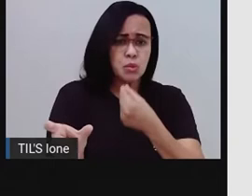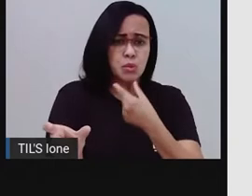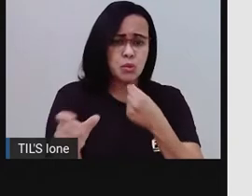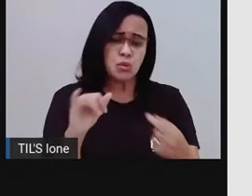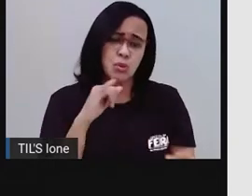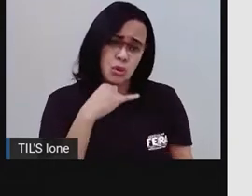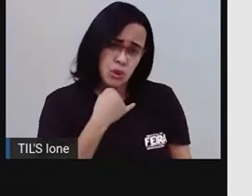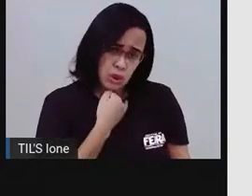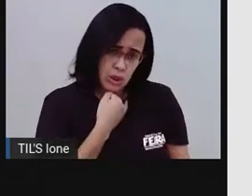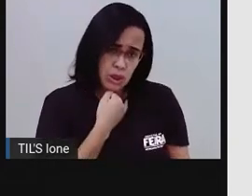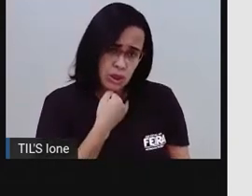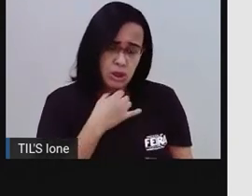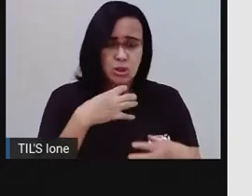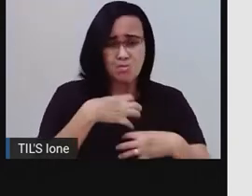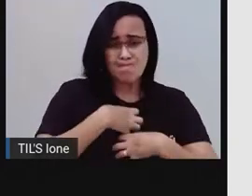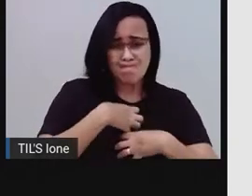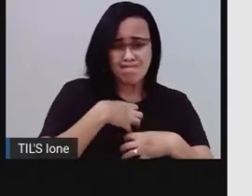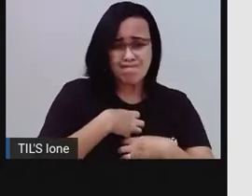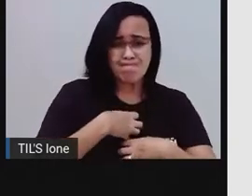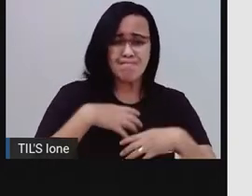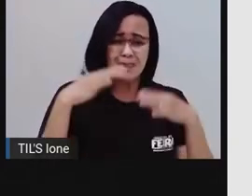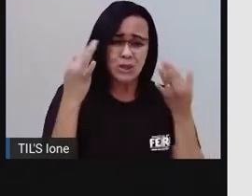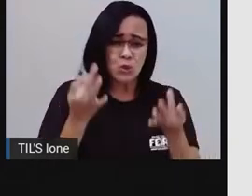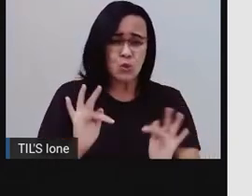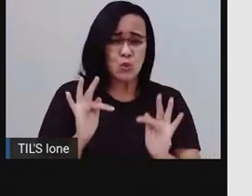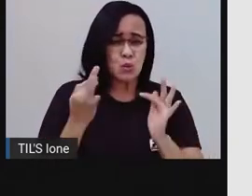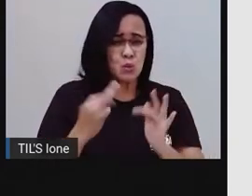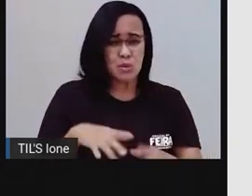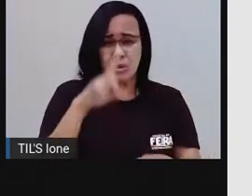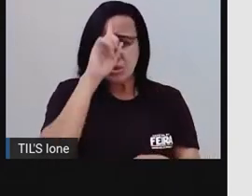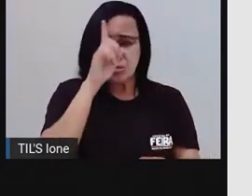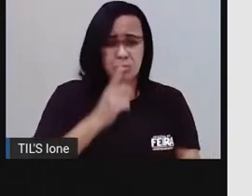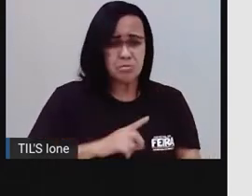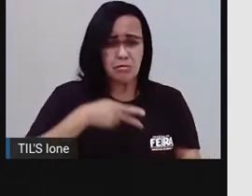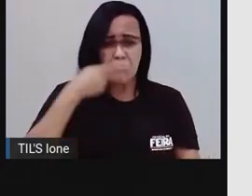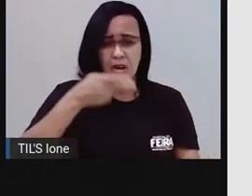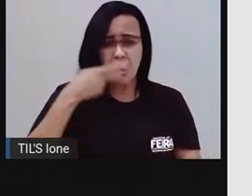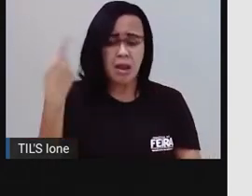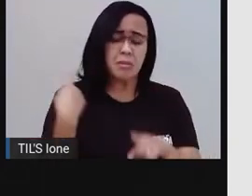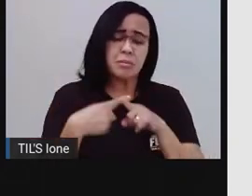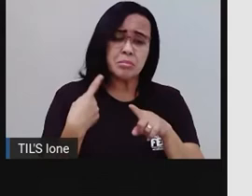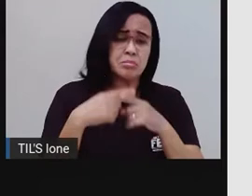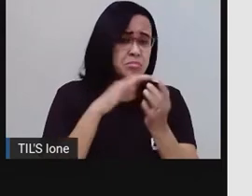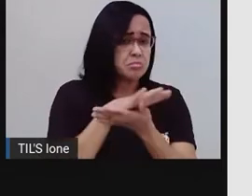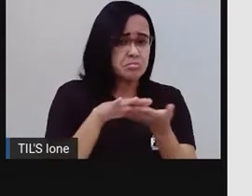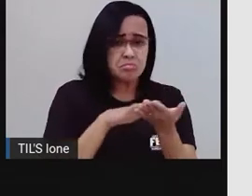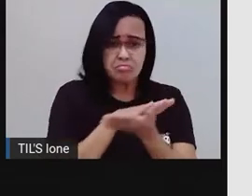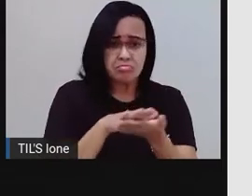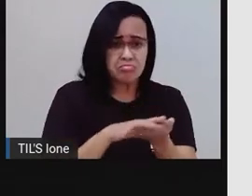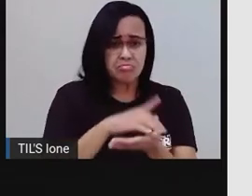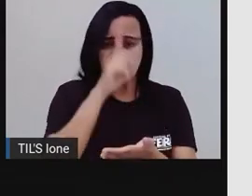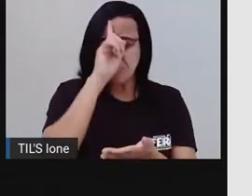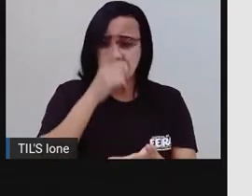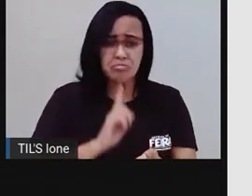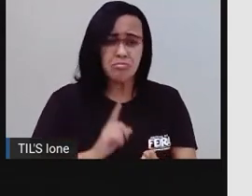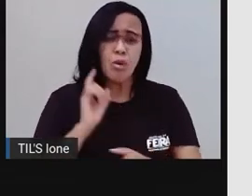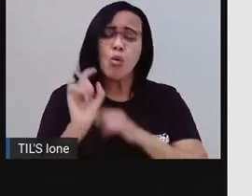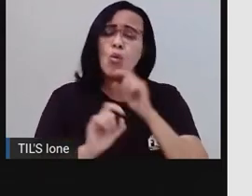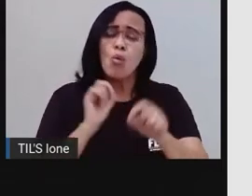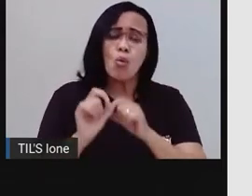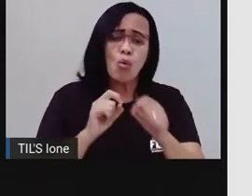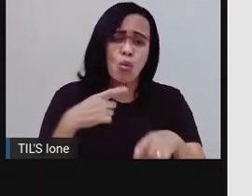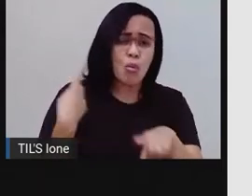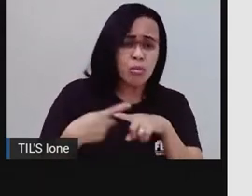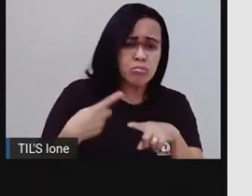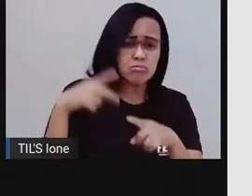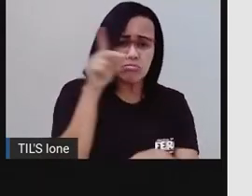que doía e doía e ele sem saber falar porquê. Não havia entendido direito o porquê de a